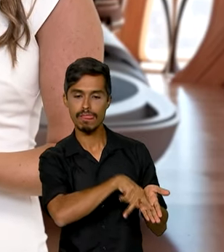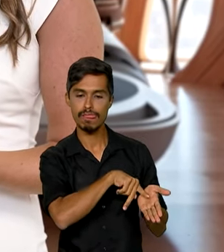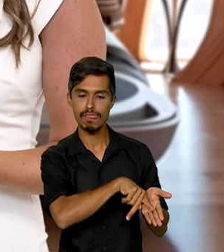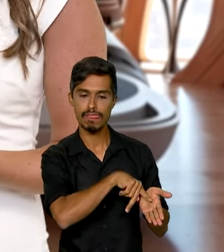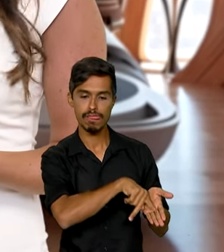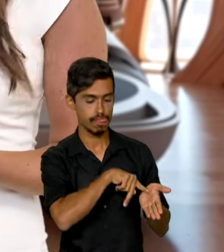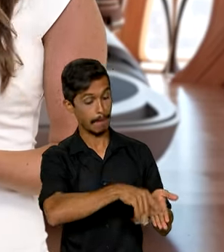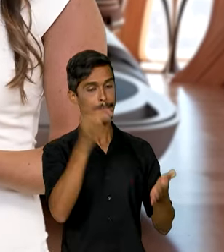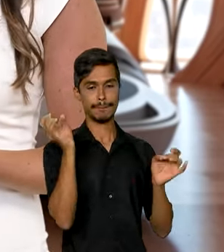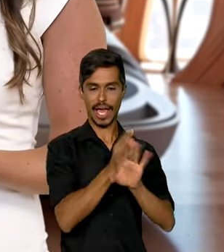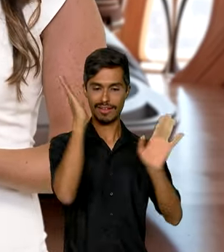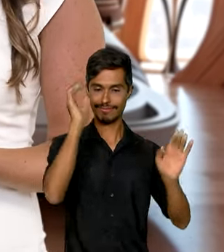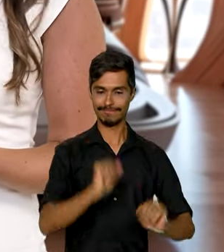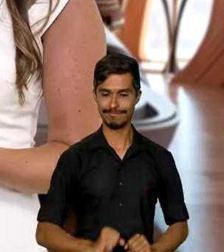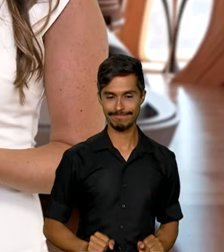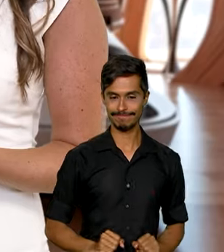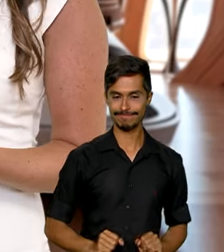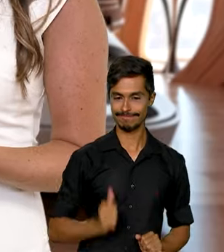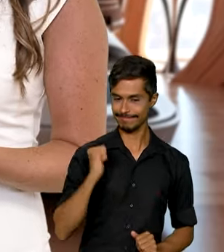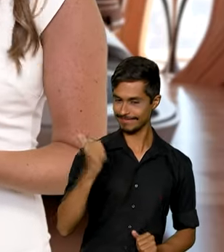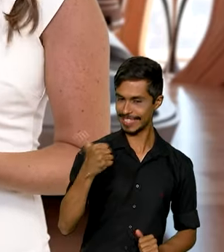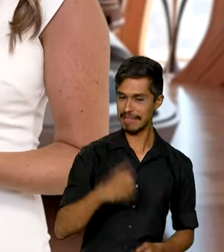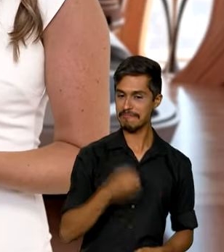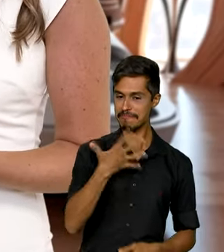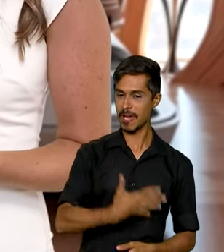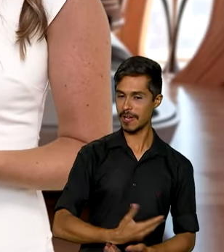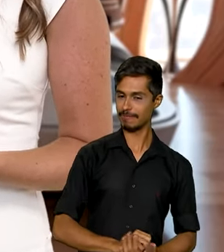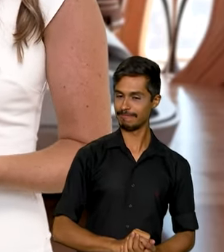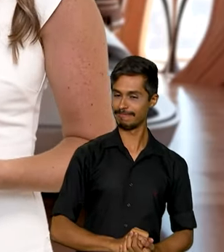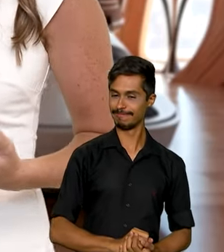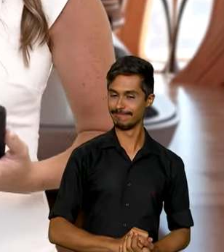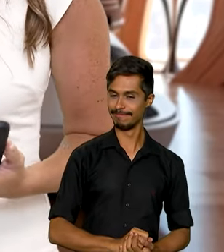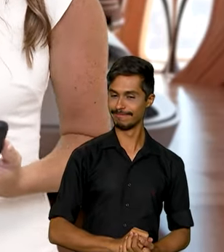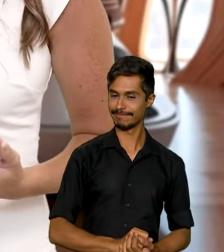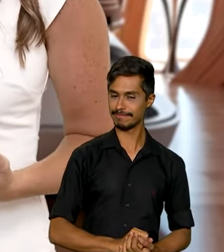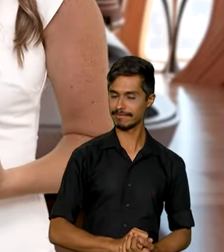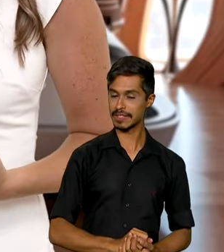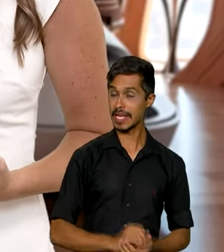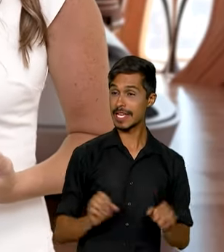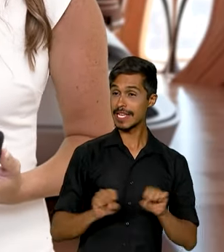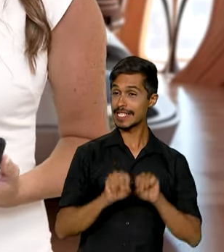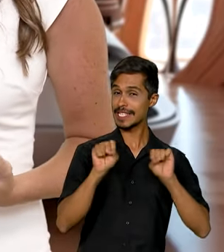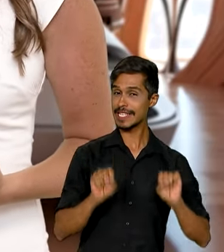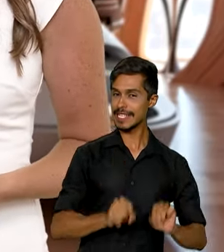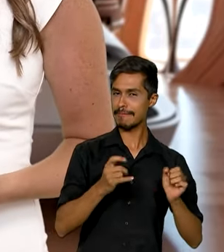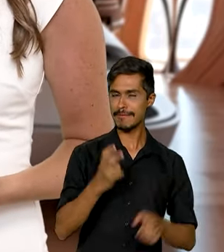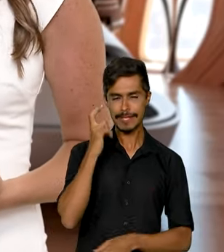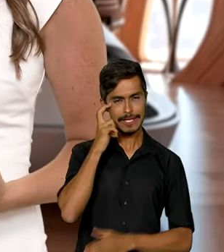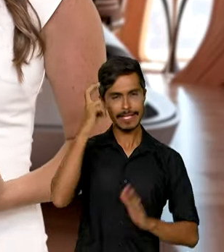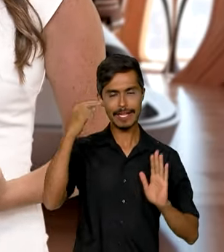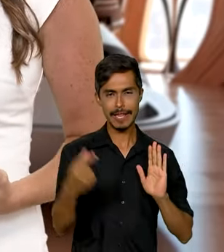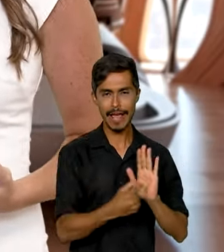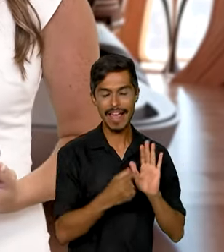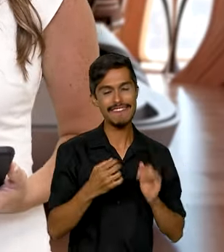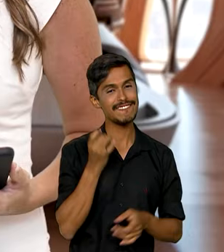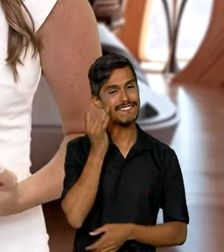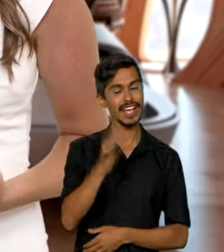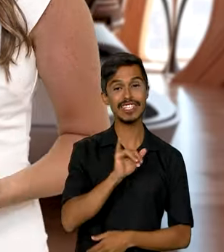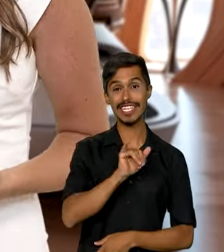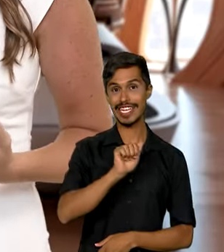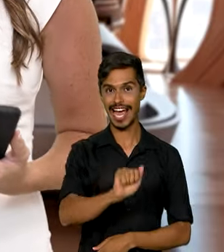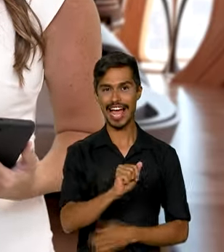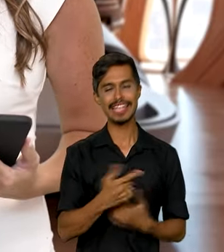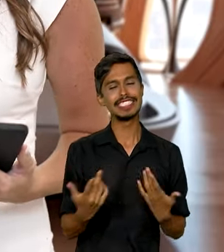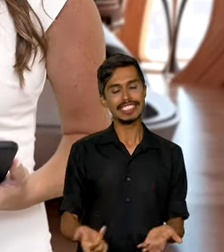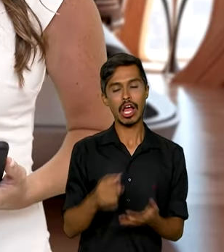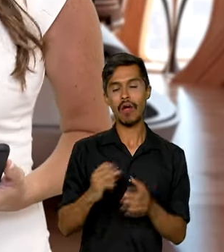Pronto. Ah, até que ficou bom. Com sistemas de inteligência artificial, fica fácil fazer